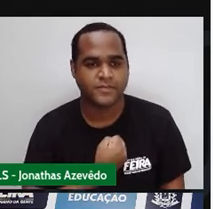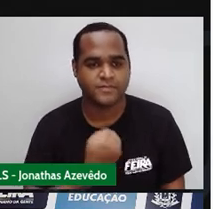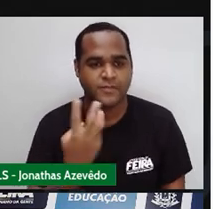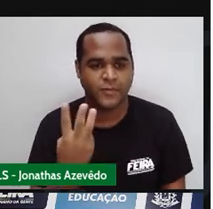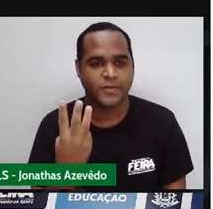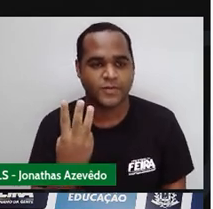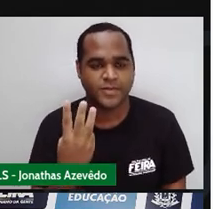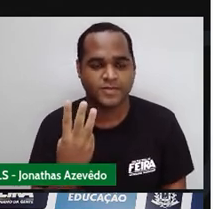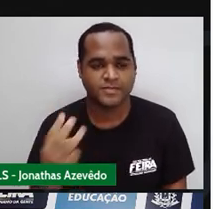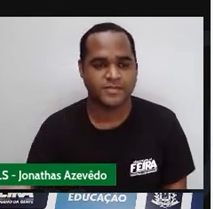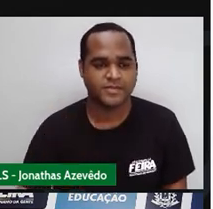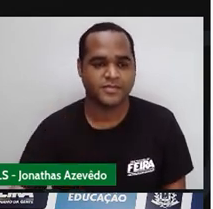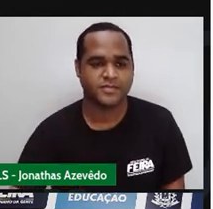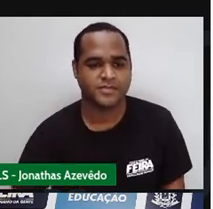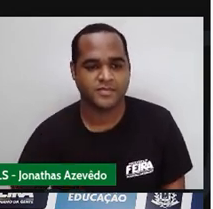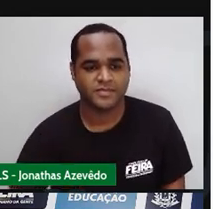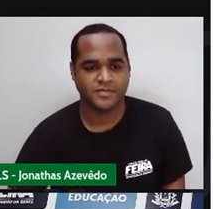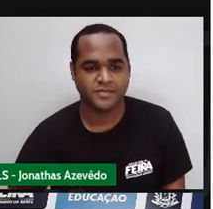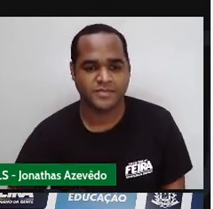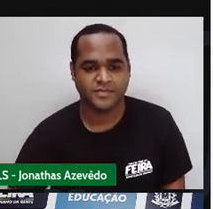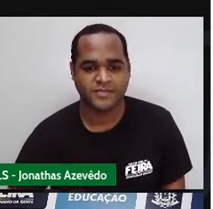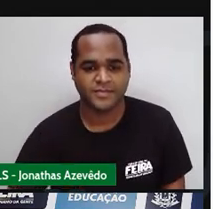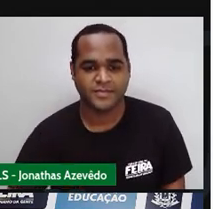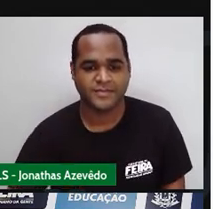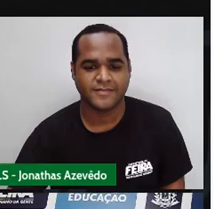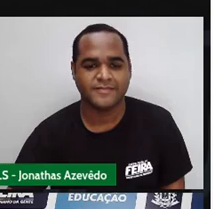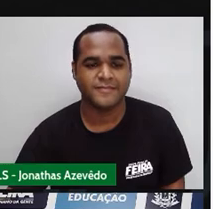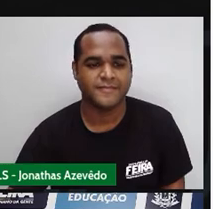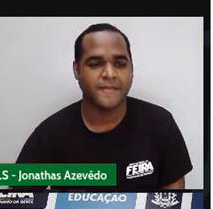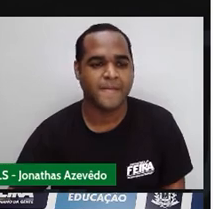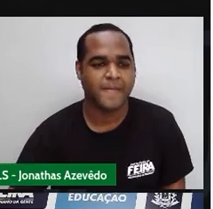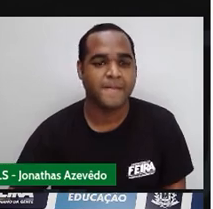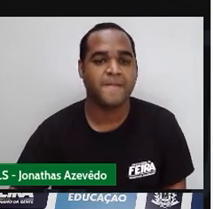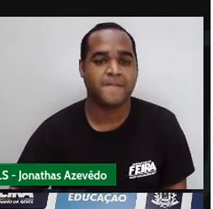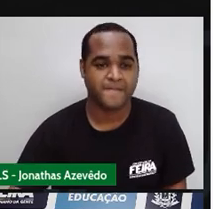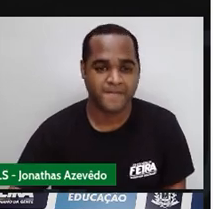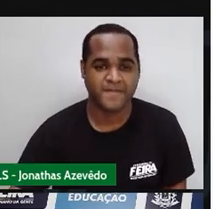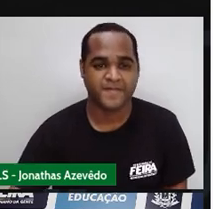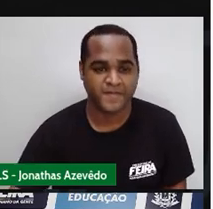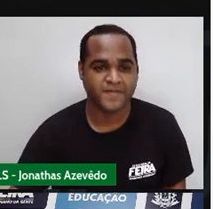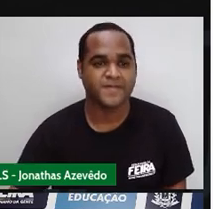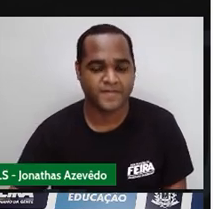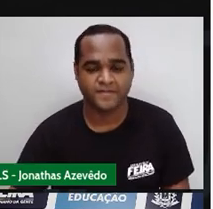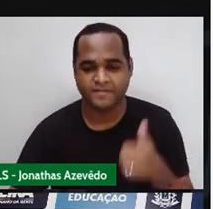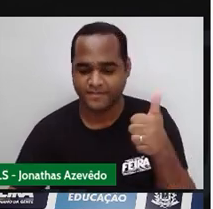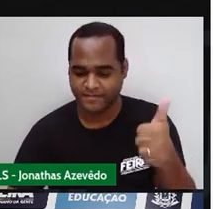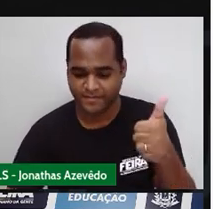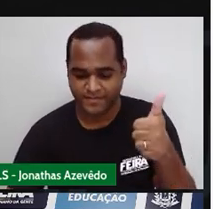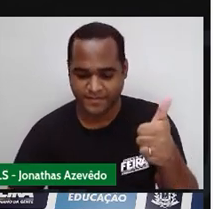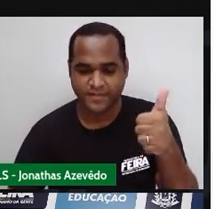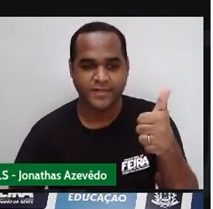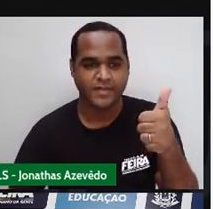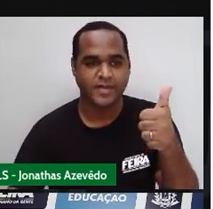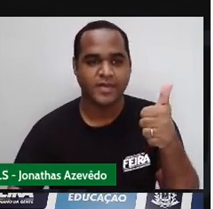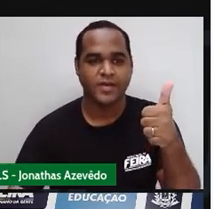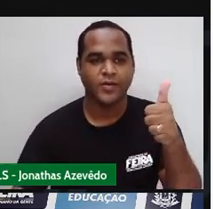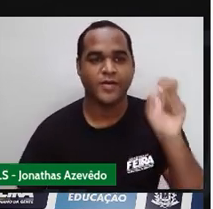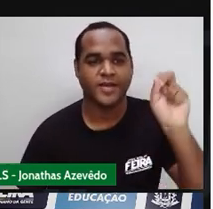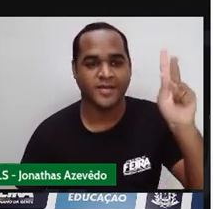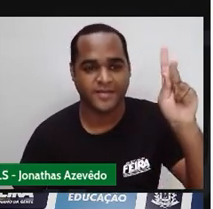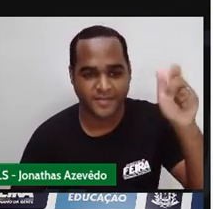E vai de novo me dar o resultado da soma. Tá bom, Jonatas? Vou te dar um tempinho aí para você fazer a sua soma e me dar o resultado.